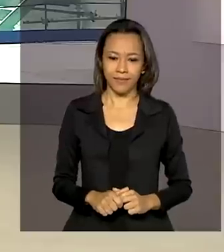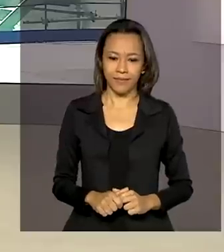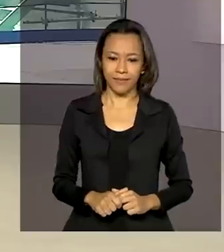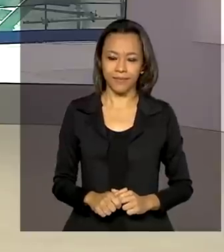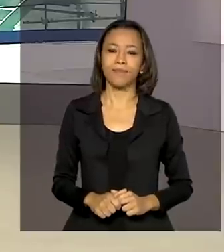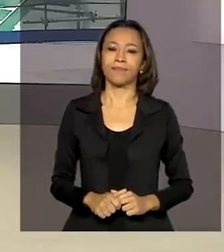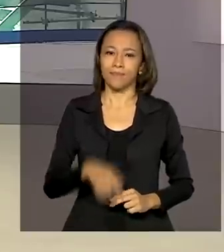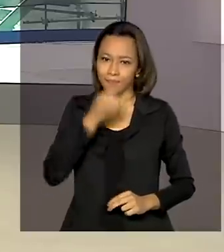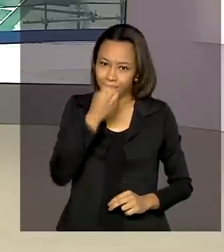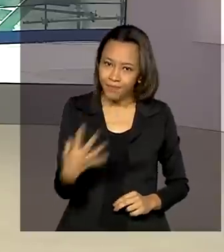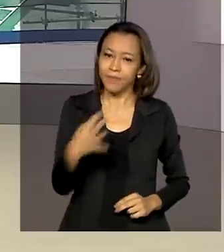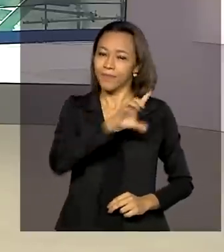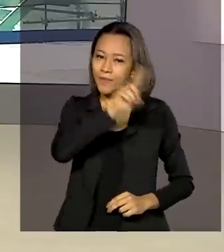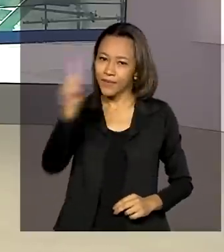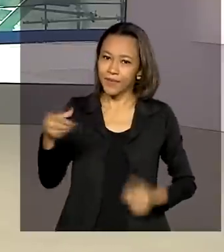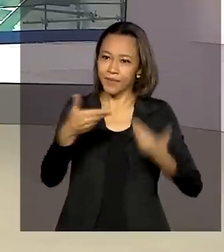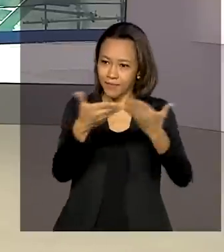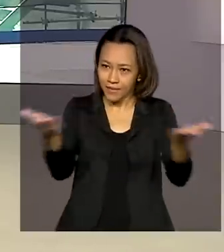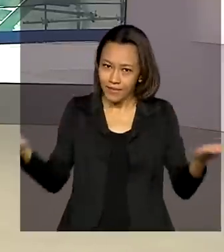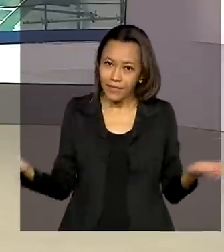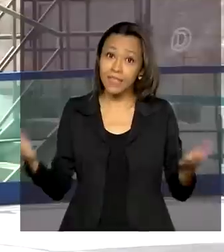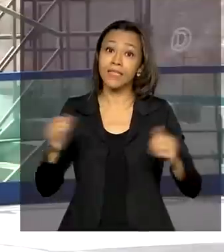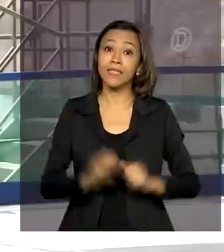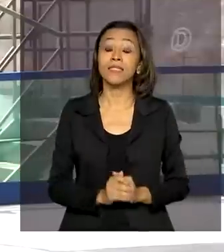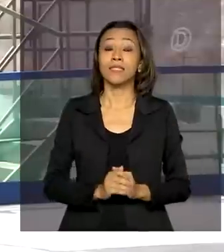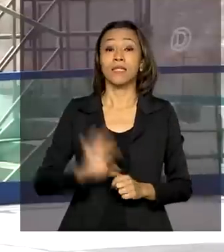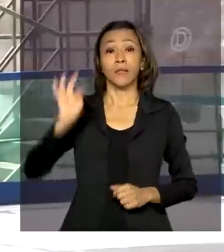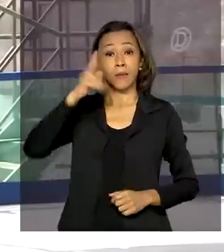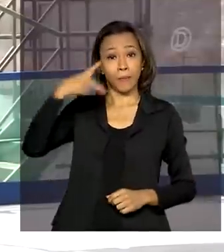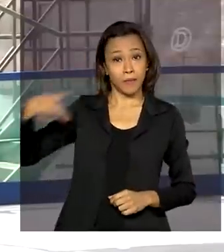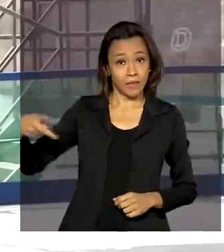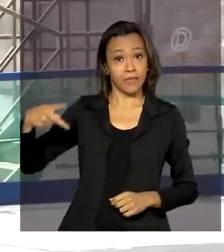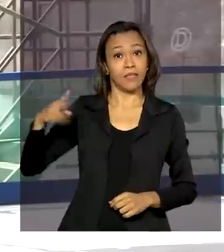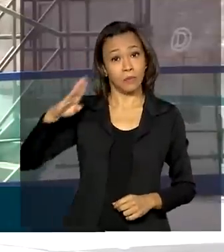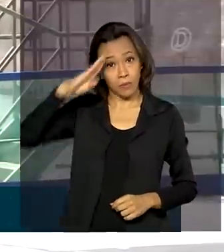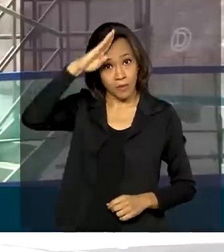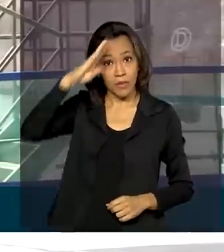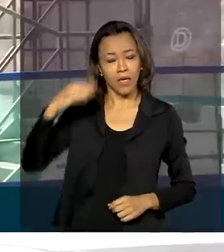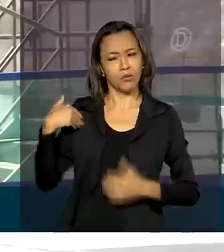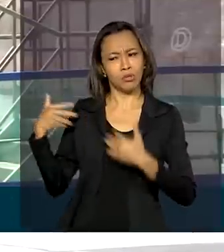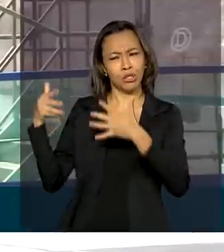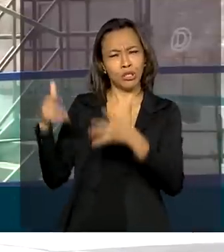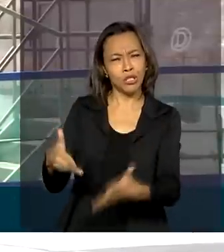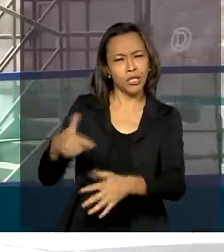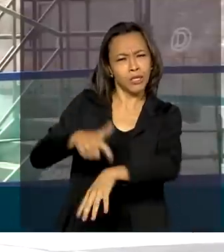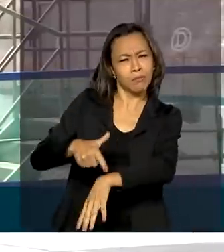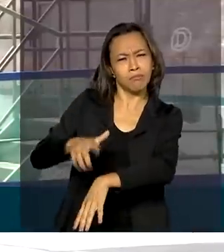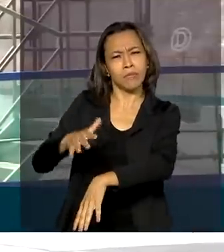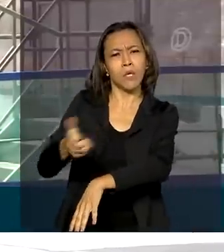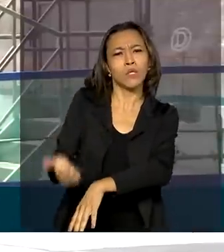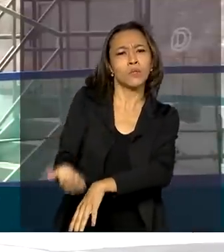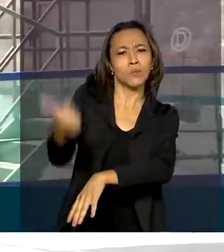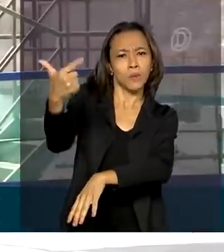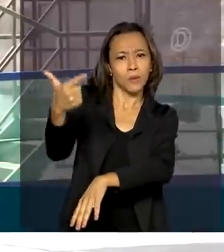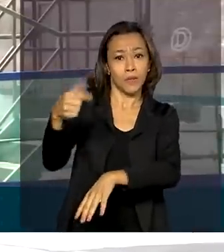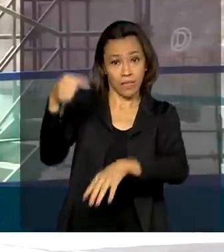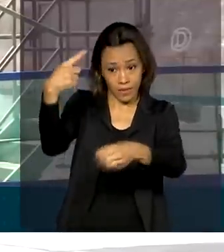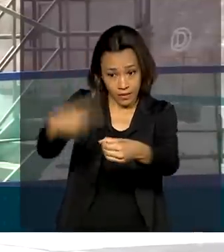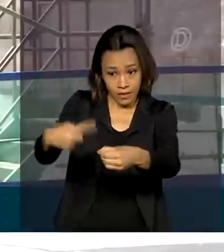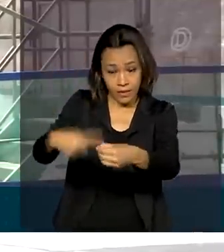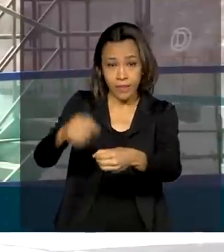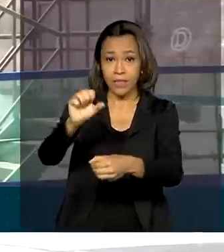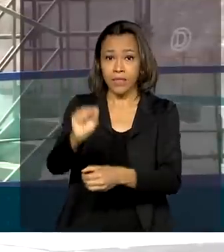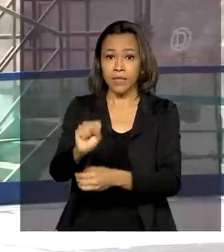Bom dia, Renata. Bom dia pra todo mundo. presidente Jair Bolsonaro deve chegar aqui por volta de meio-dia. O município de Sertânia